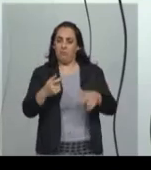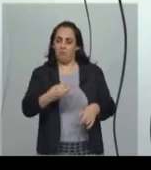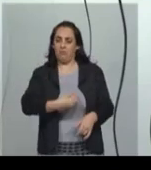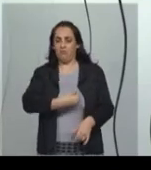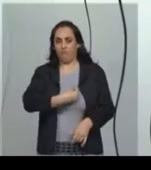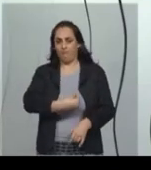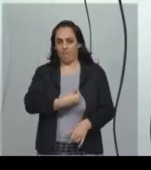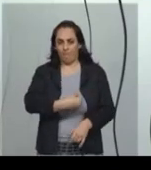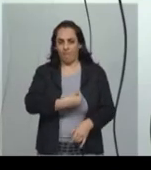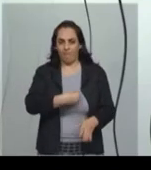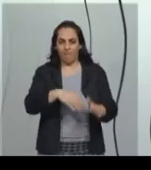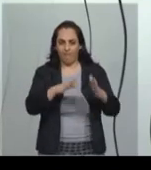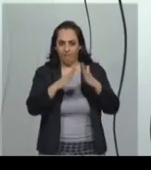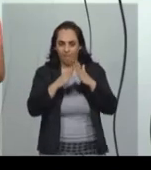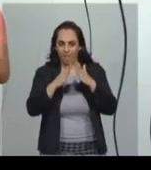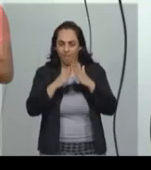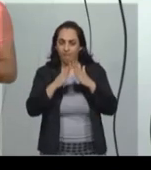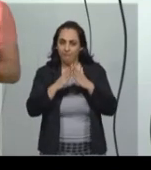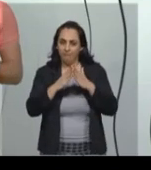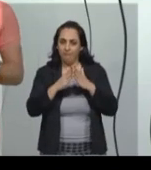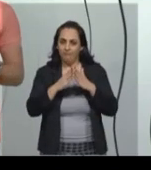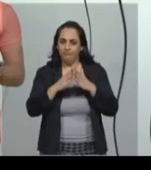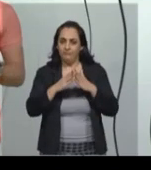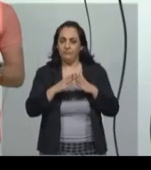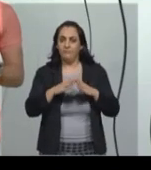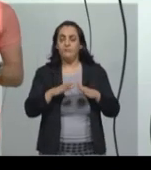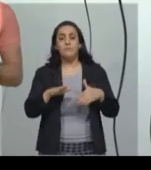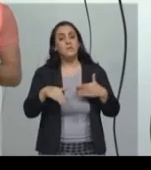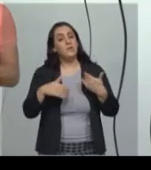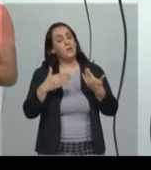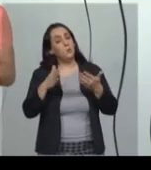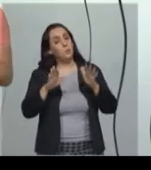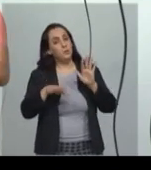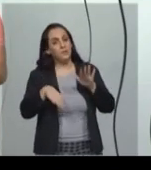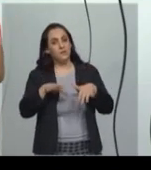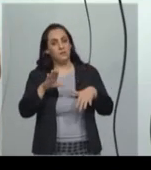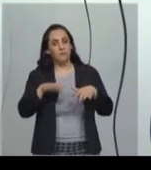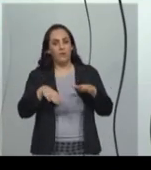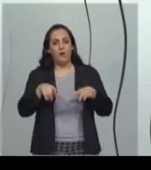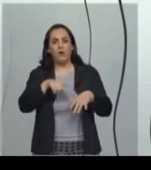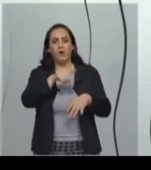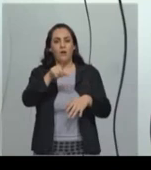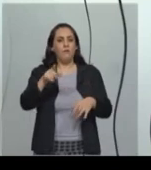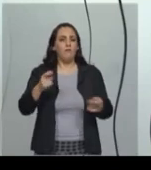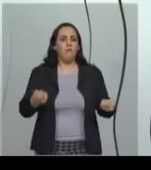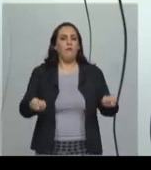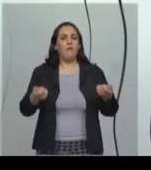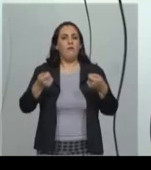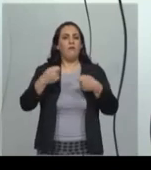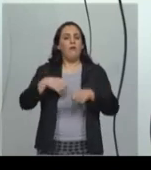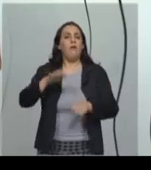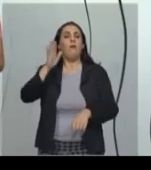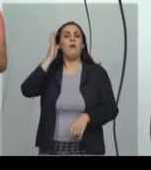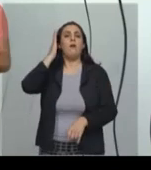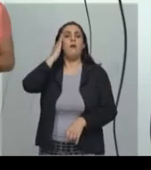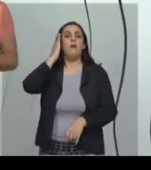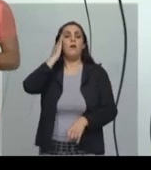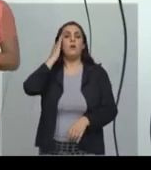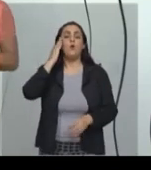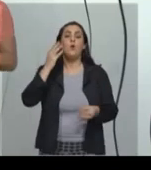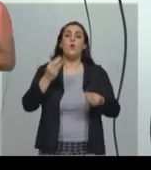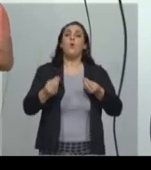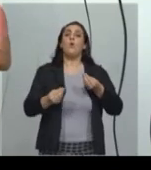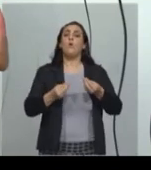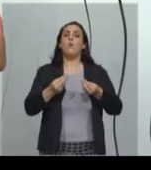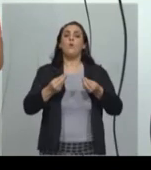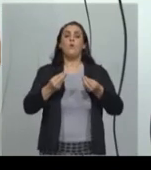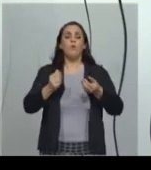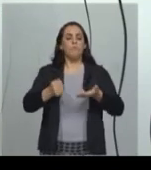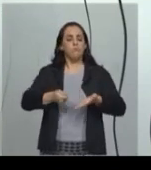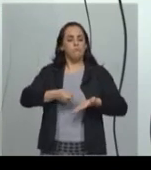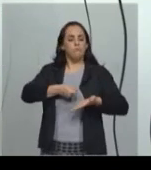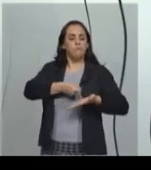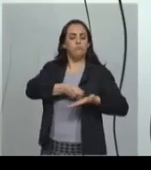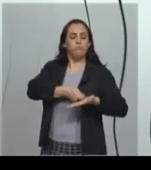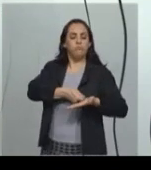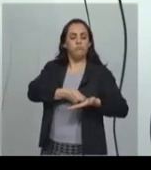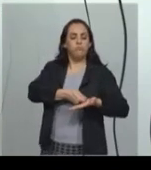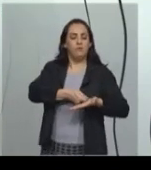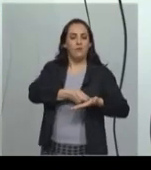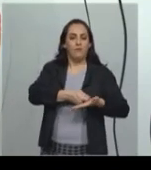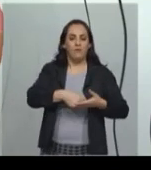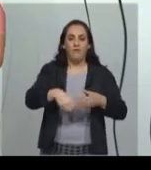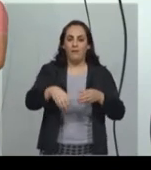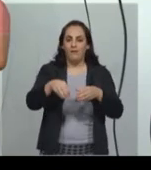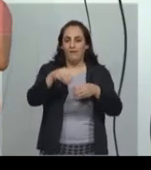e aí você mora em zona rural, que você vai entender o seu posicionamento dentro desses lugares. Bom,